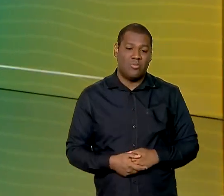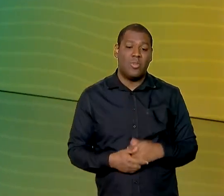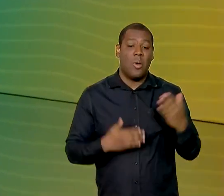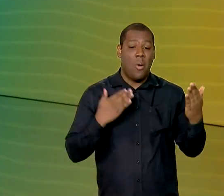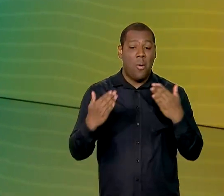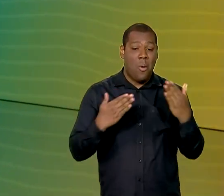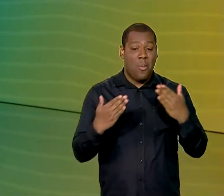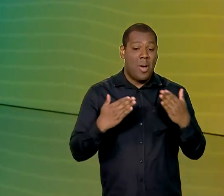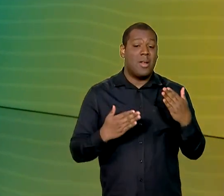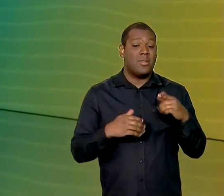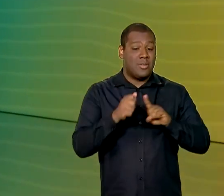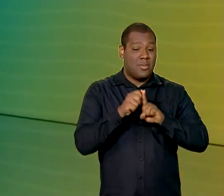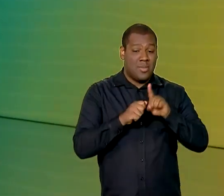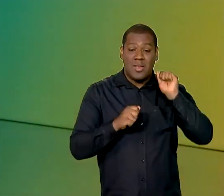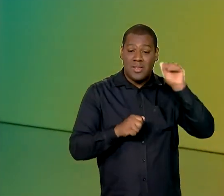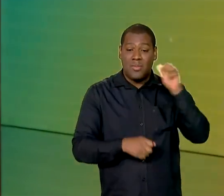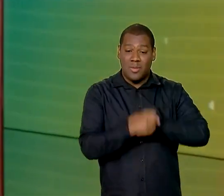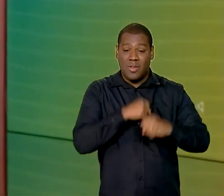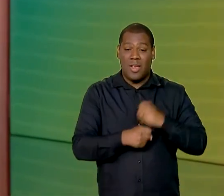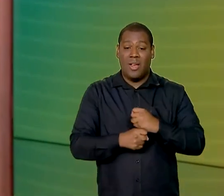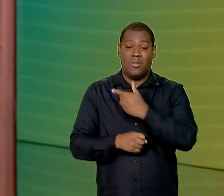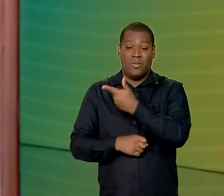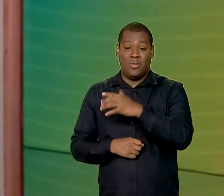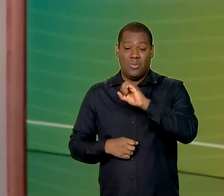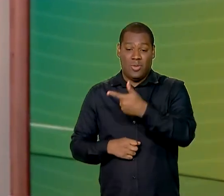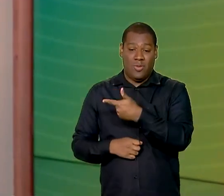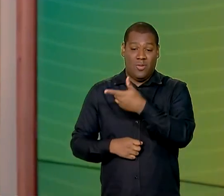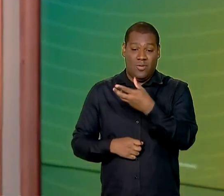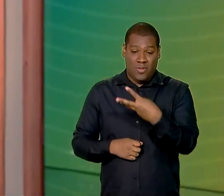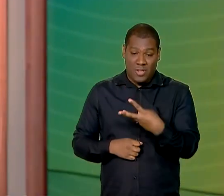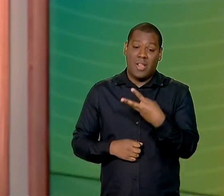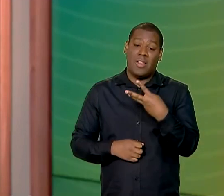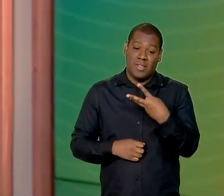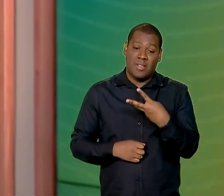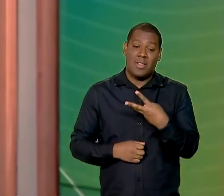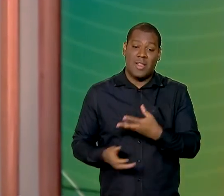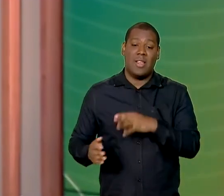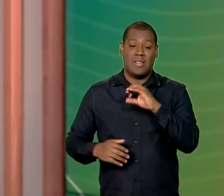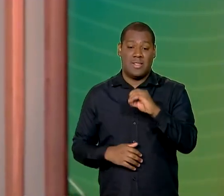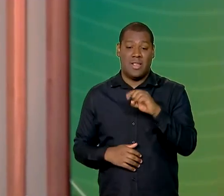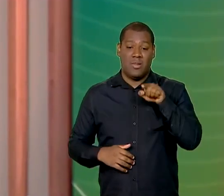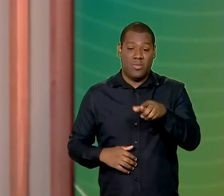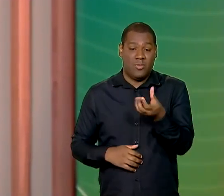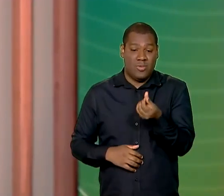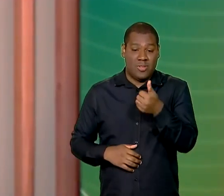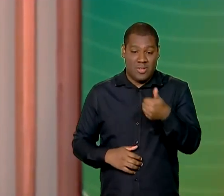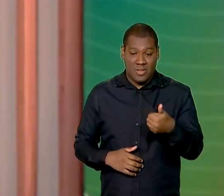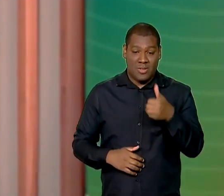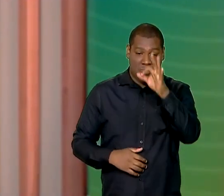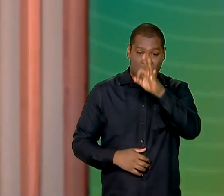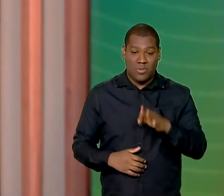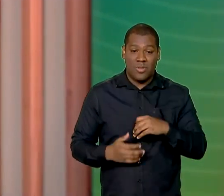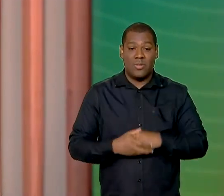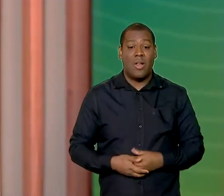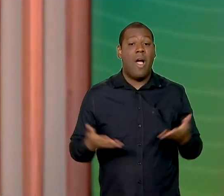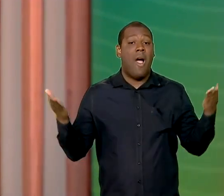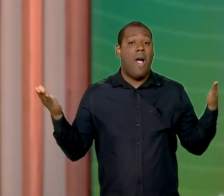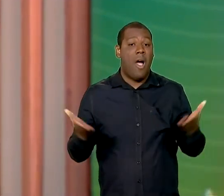ano passado, quando foi de 0,61%. Agora, inflação nos últimos 12 meses está em 3